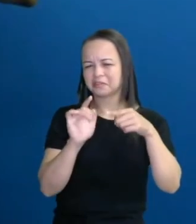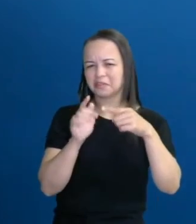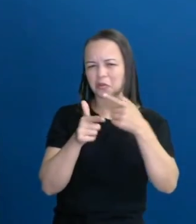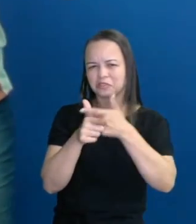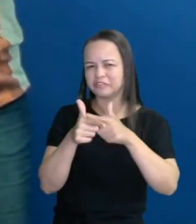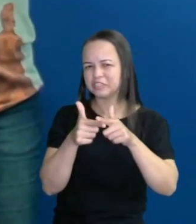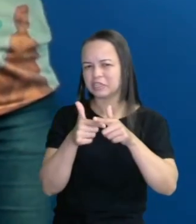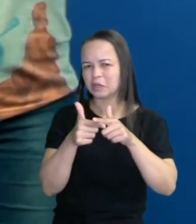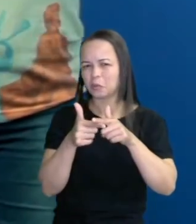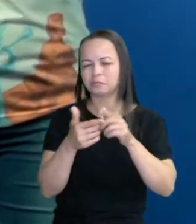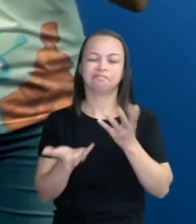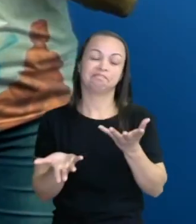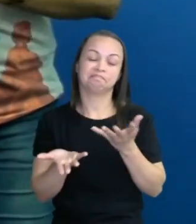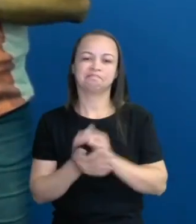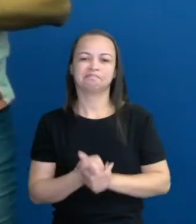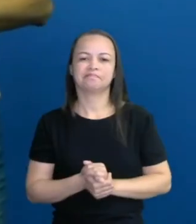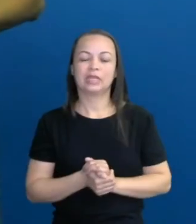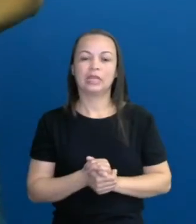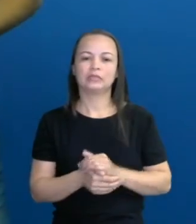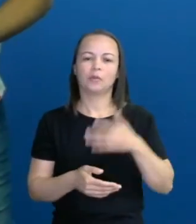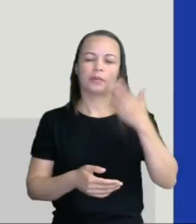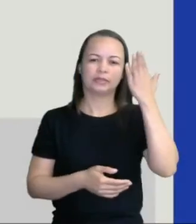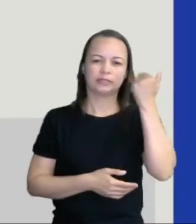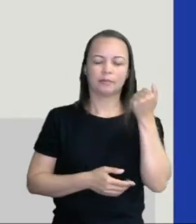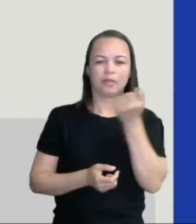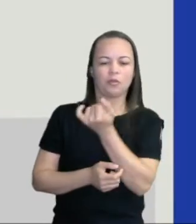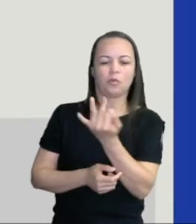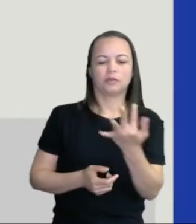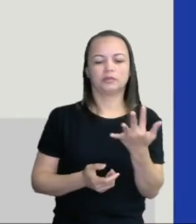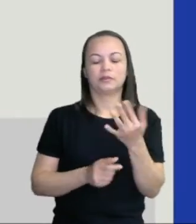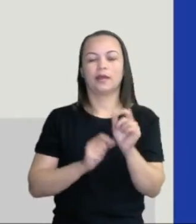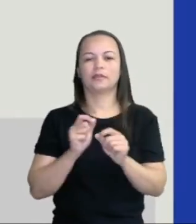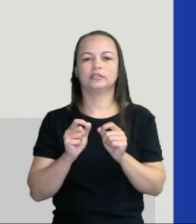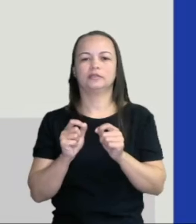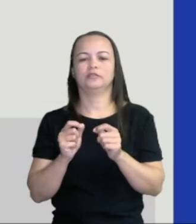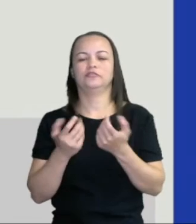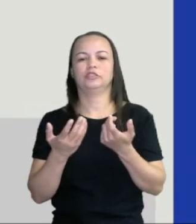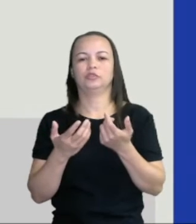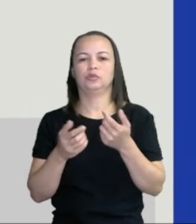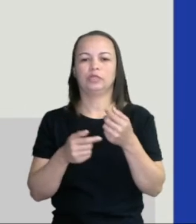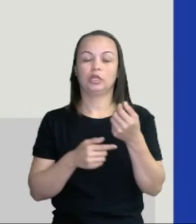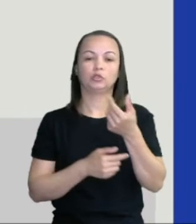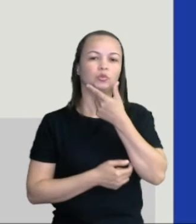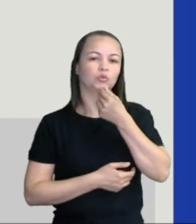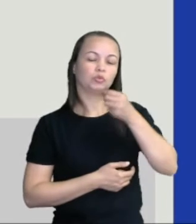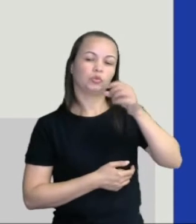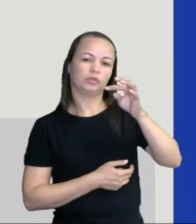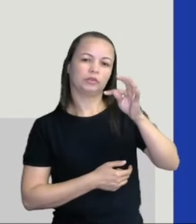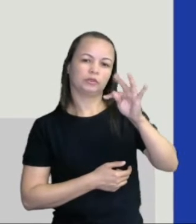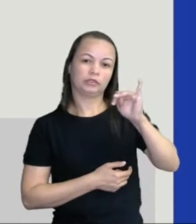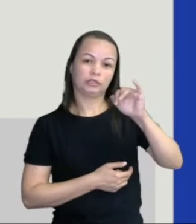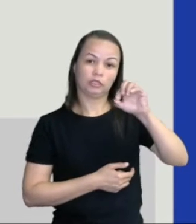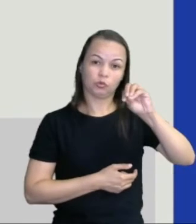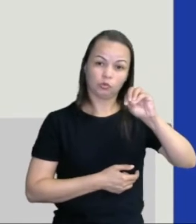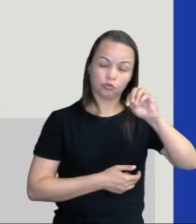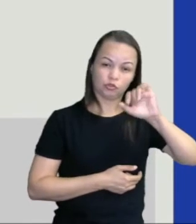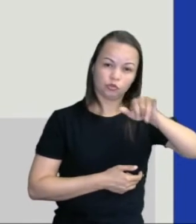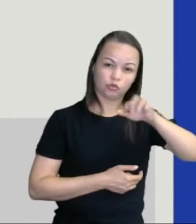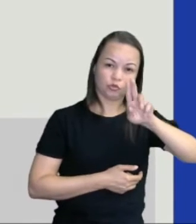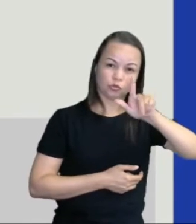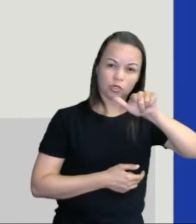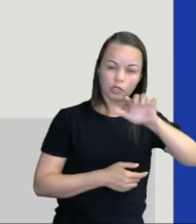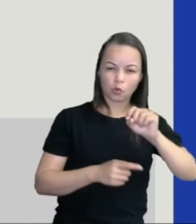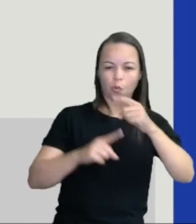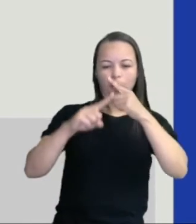aqui. Beleza? Então, para saber a quantidade de figurinhas do tio Júlio, multiplica-se a quantidade de figurinhas do tio